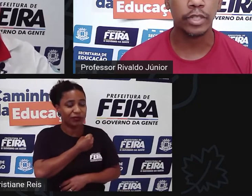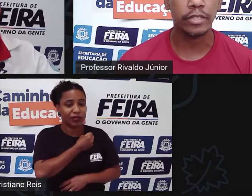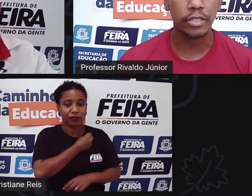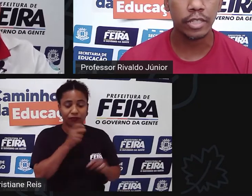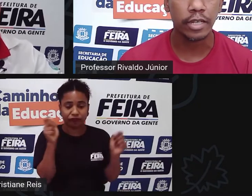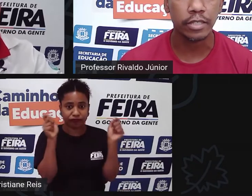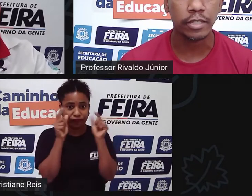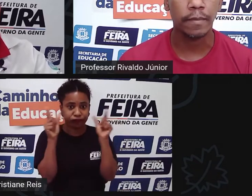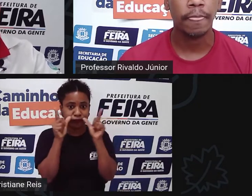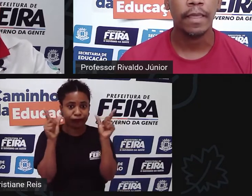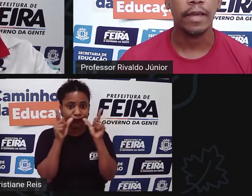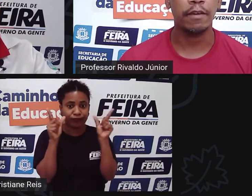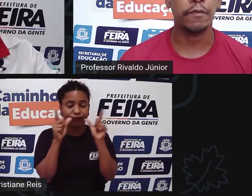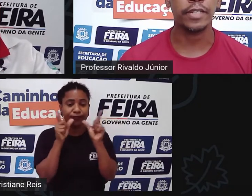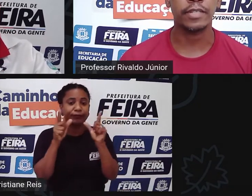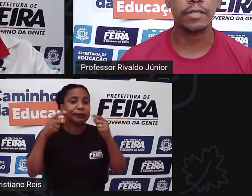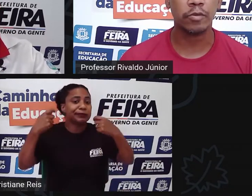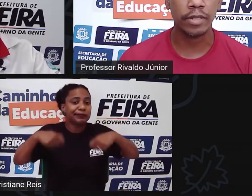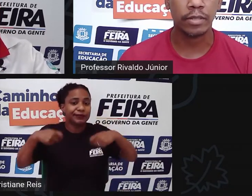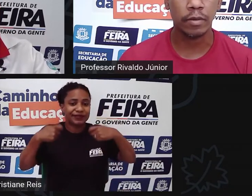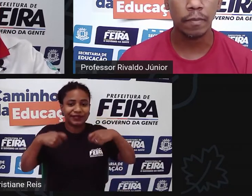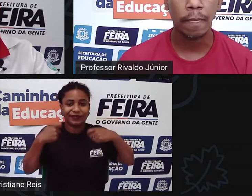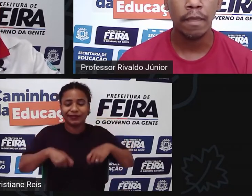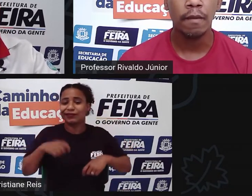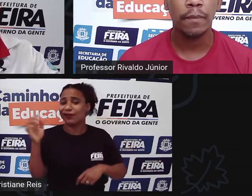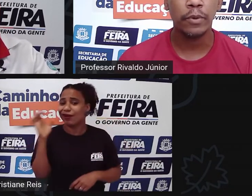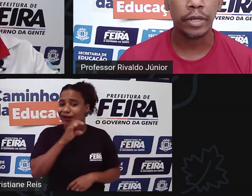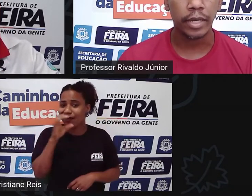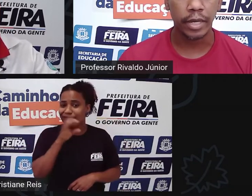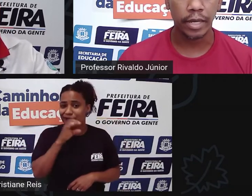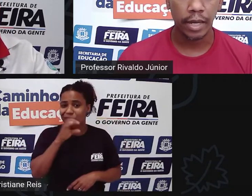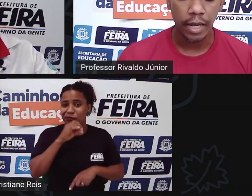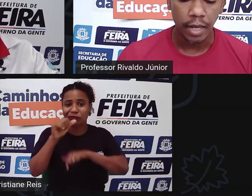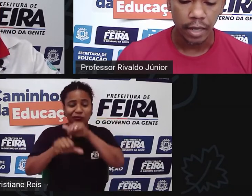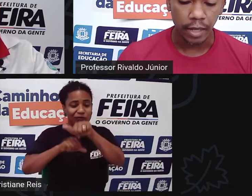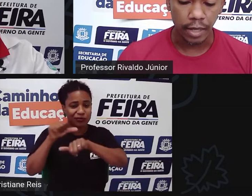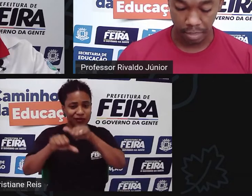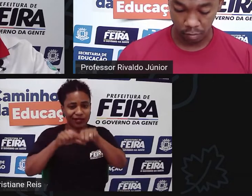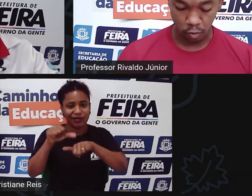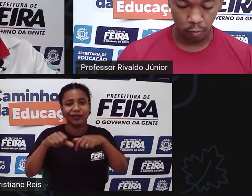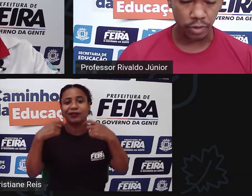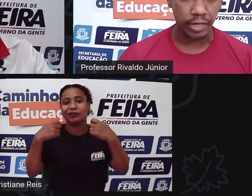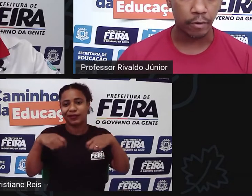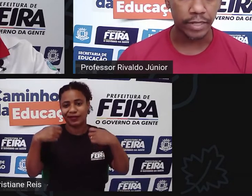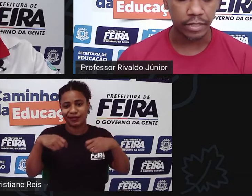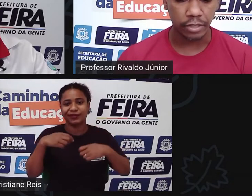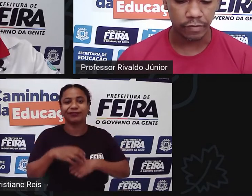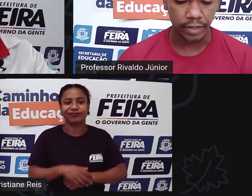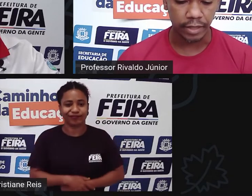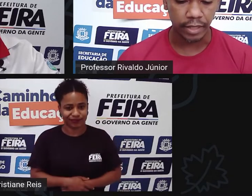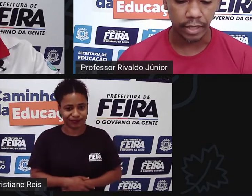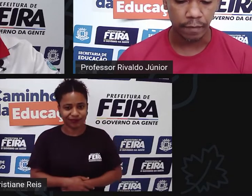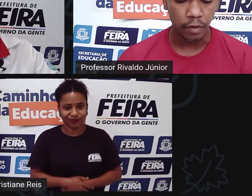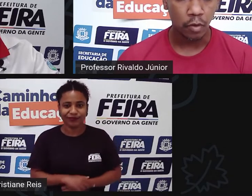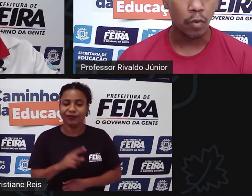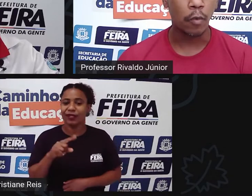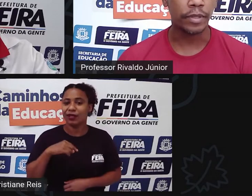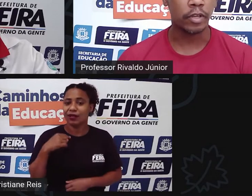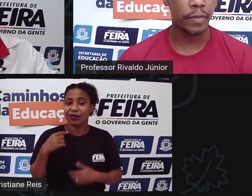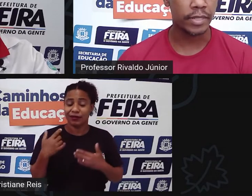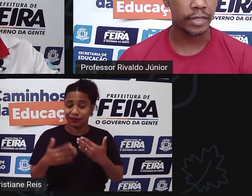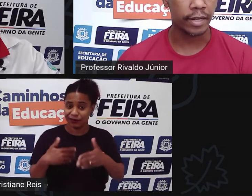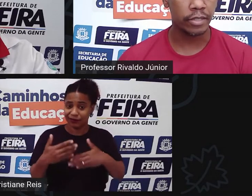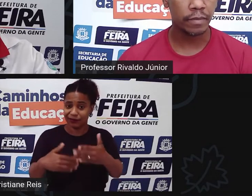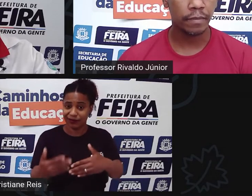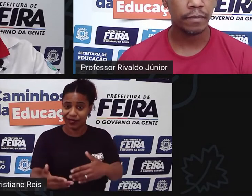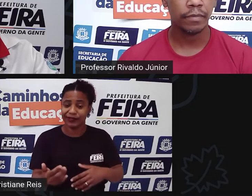muito grande de que a gente reverta essa situação, porque como consequência a gente vai ter o aumento